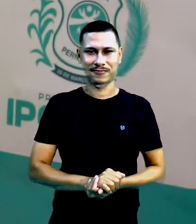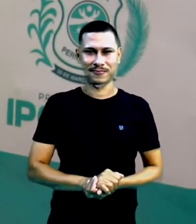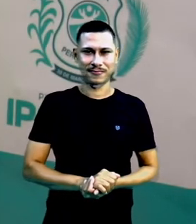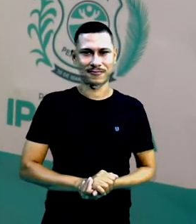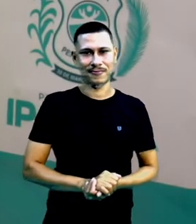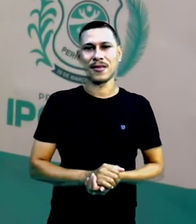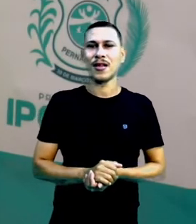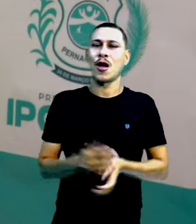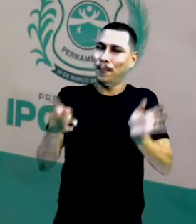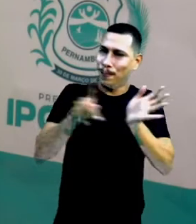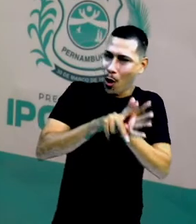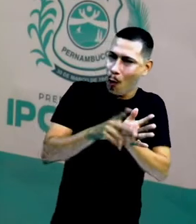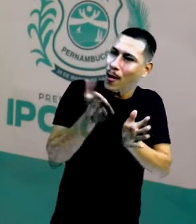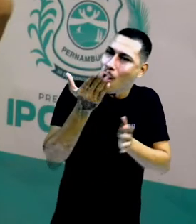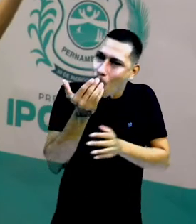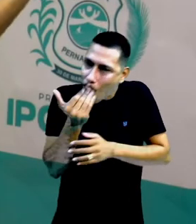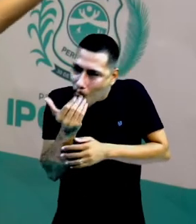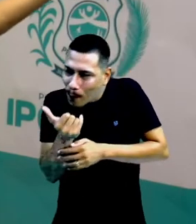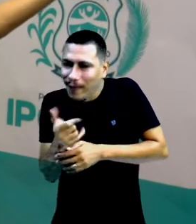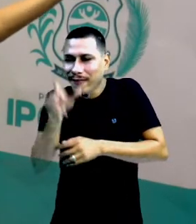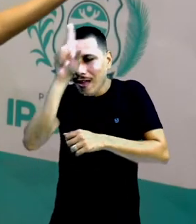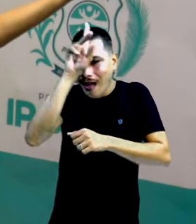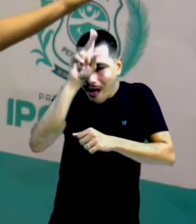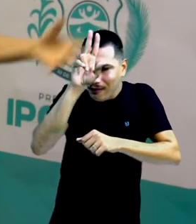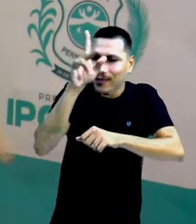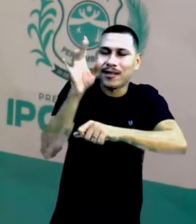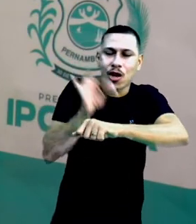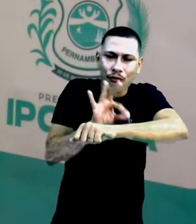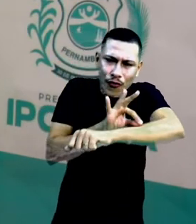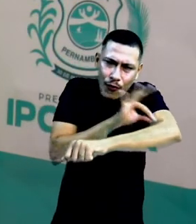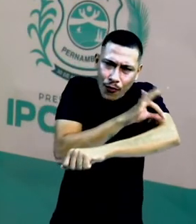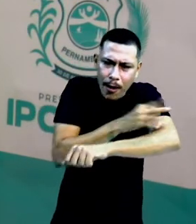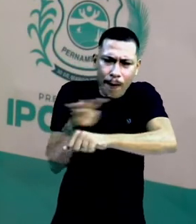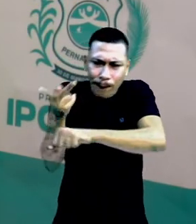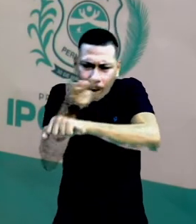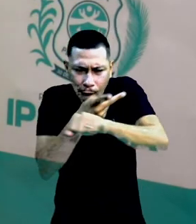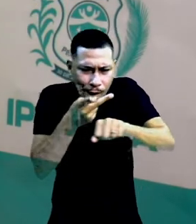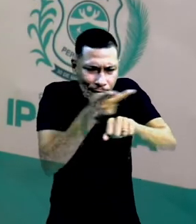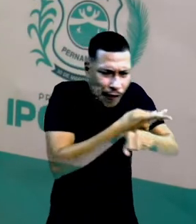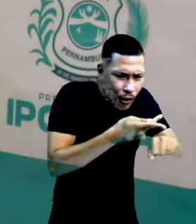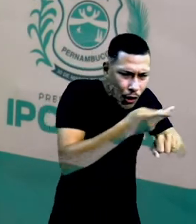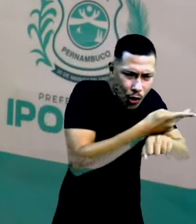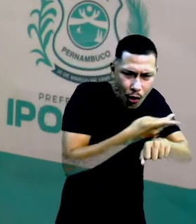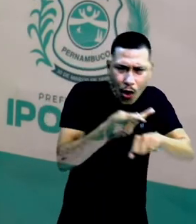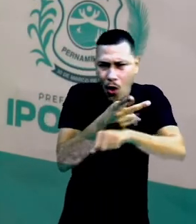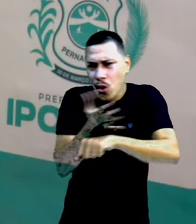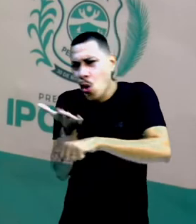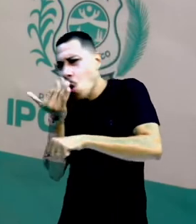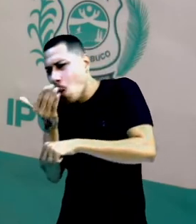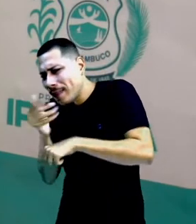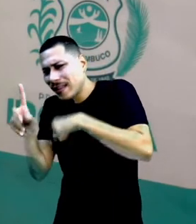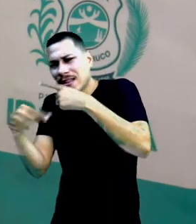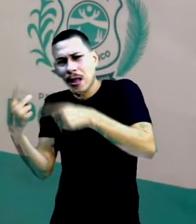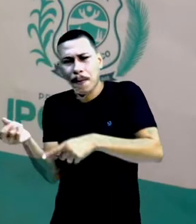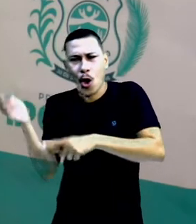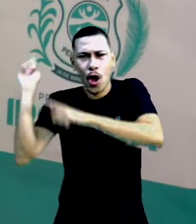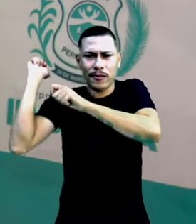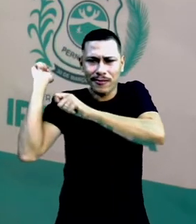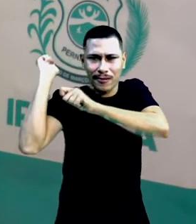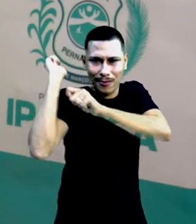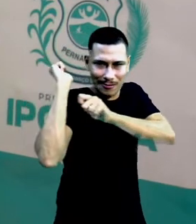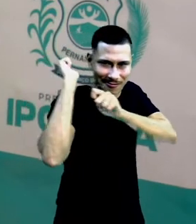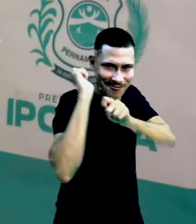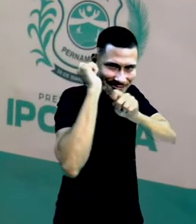comida. Elas procuram comida assim, bem distante. E para não perder o caminho, vai... Um